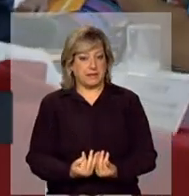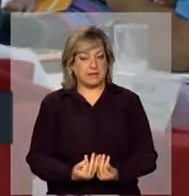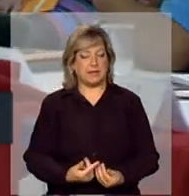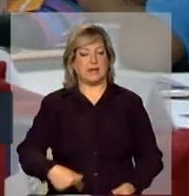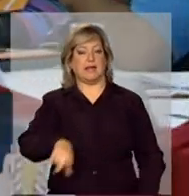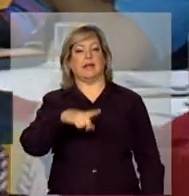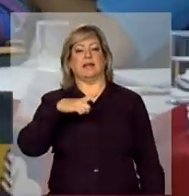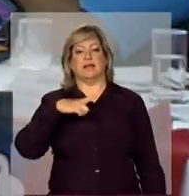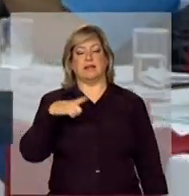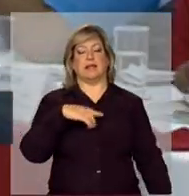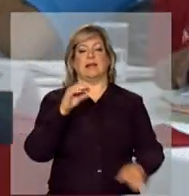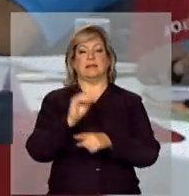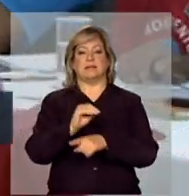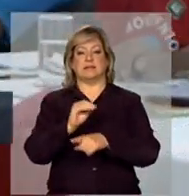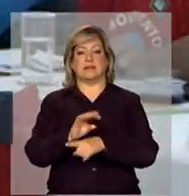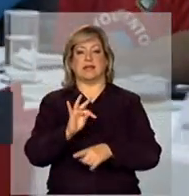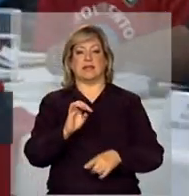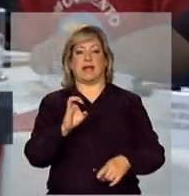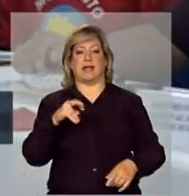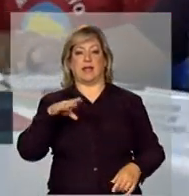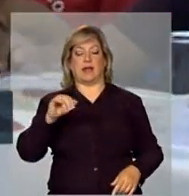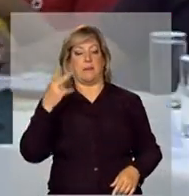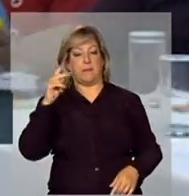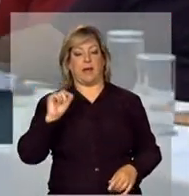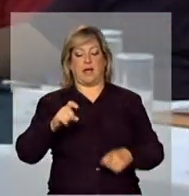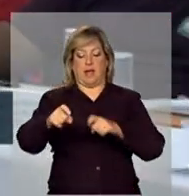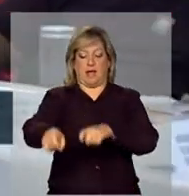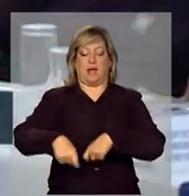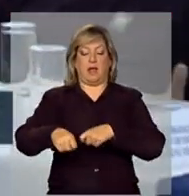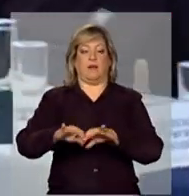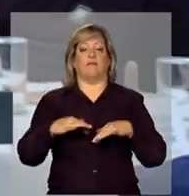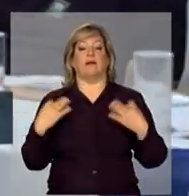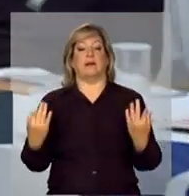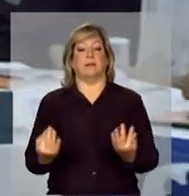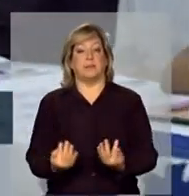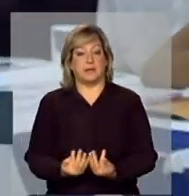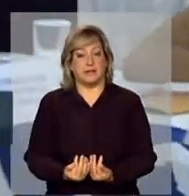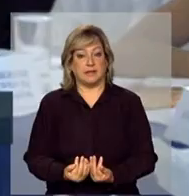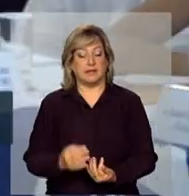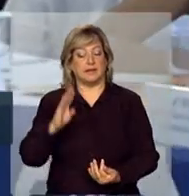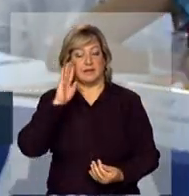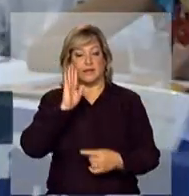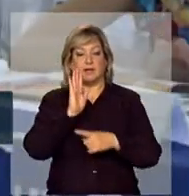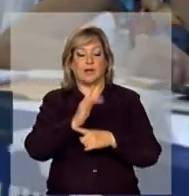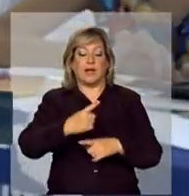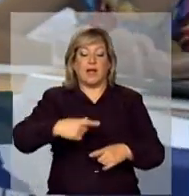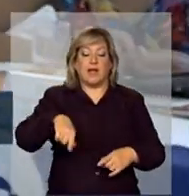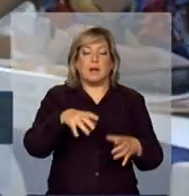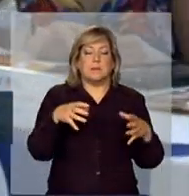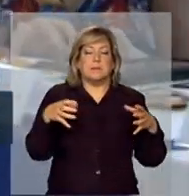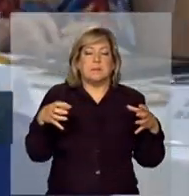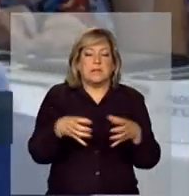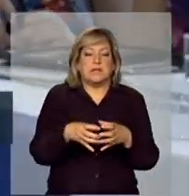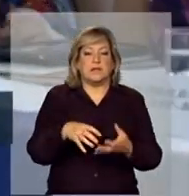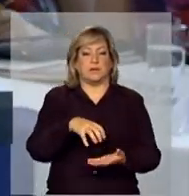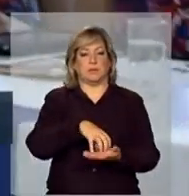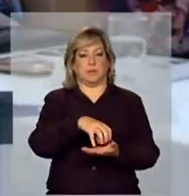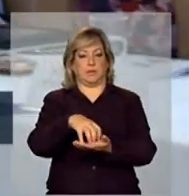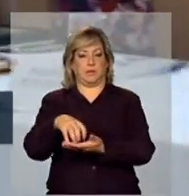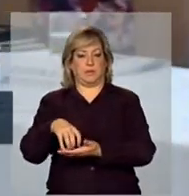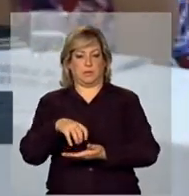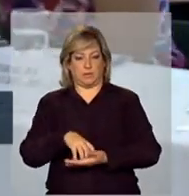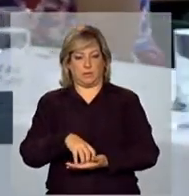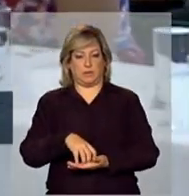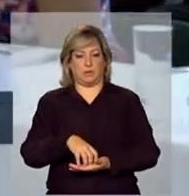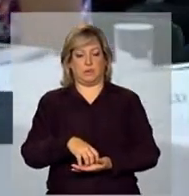assistência técnica para a agricultura familiar, que é uma assistência técnica voltada para esses microgrupos, e